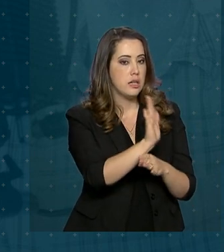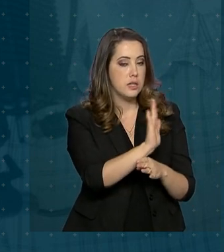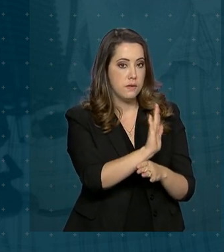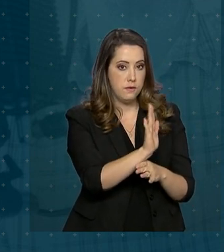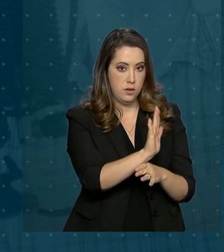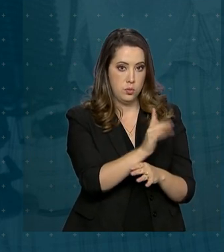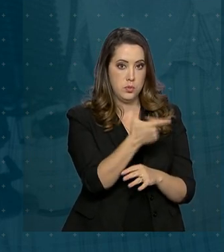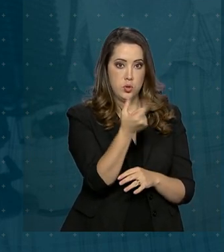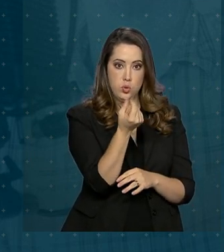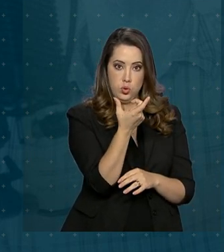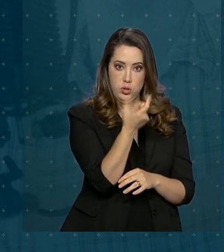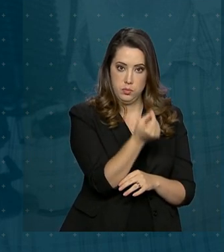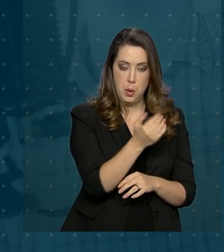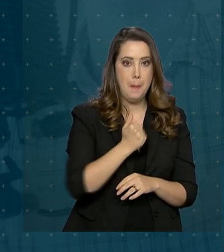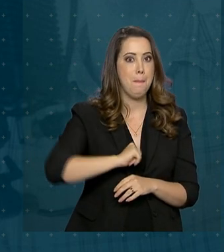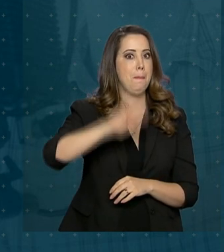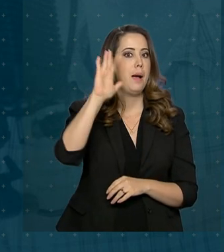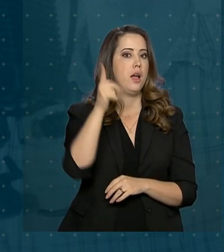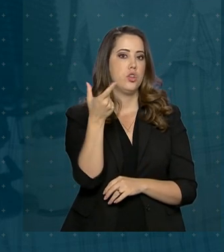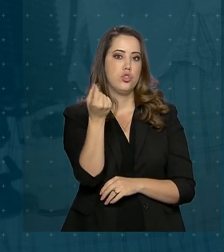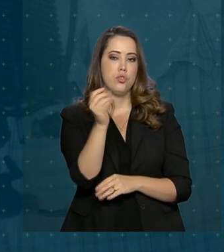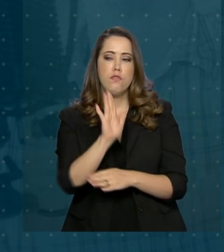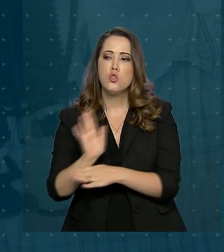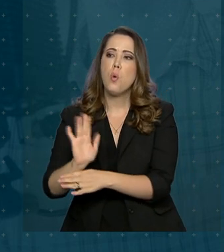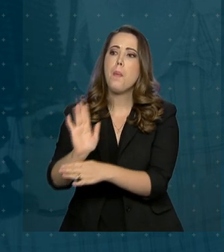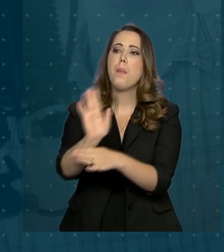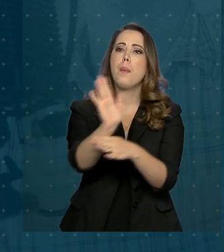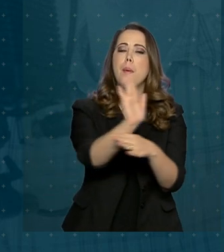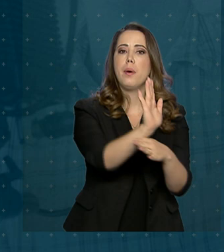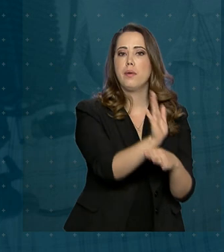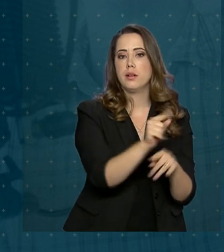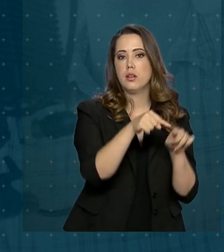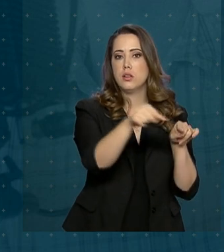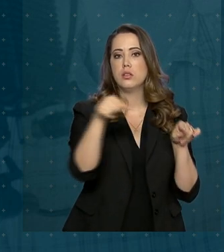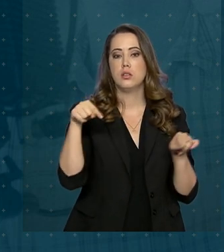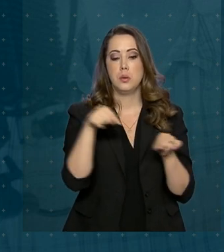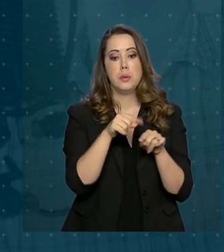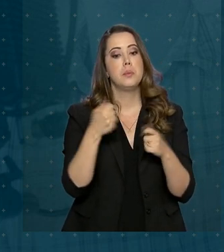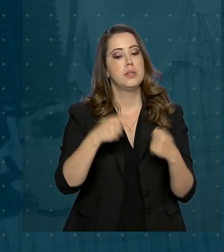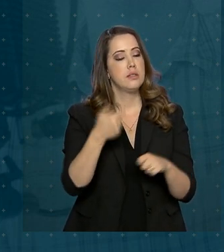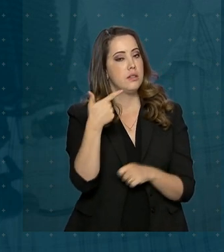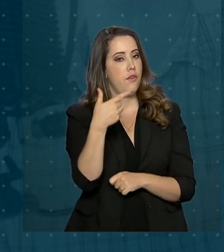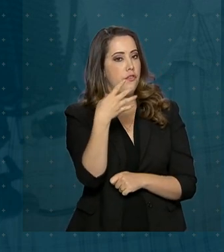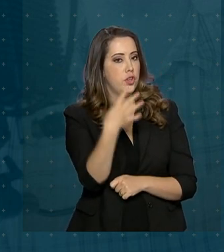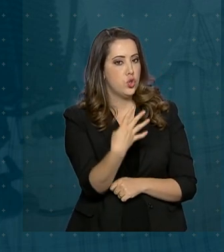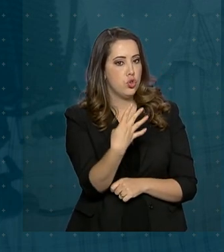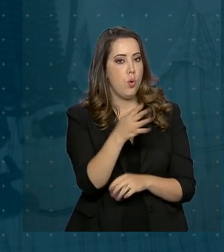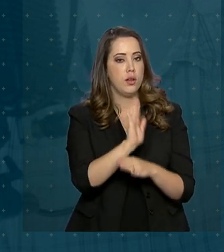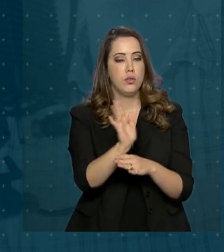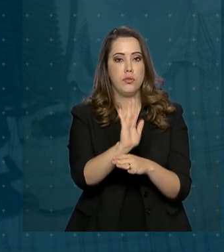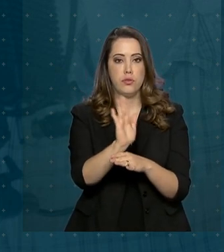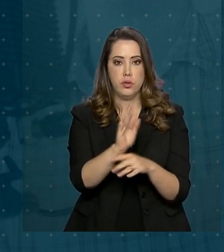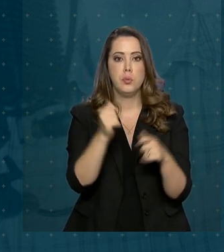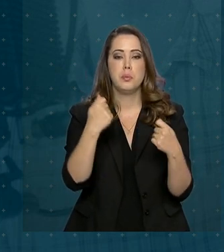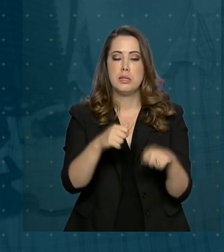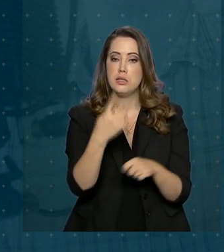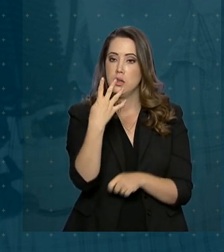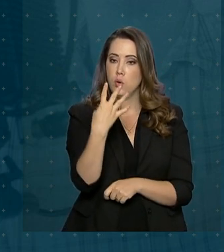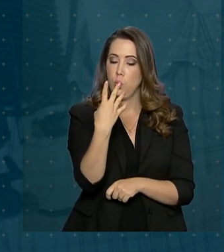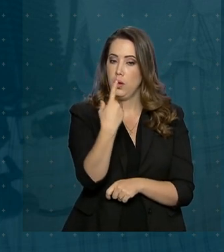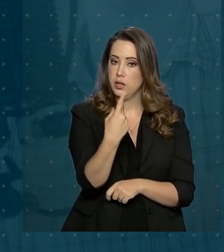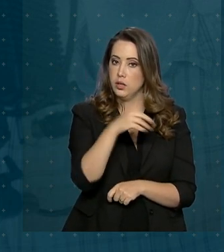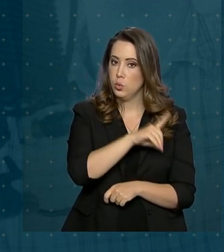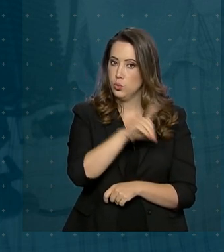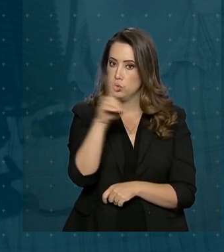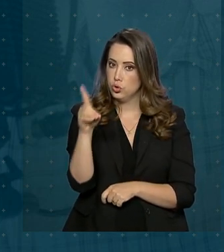Se o complexo tem mais de 20 salas, precisa exibir 24 filmes brasileiros por 41 dias. Segundo